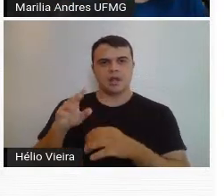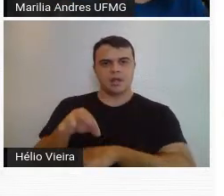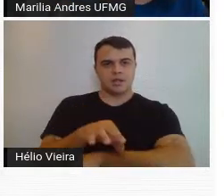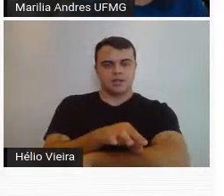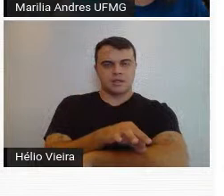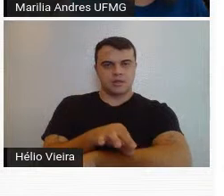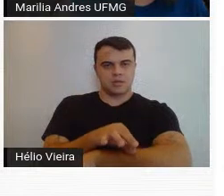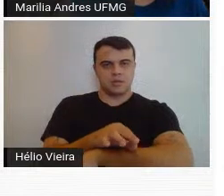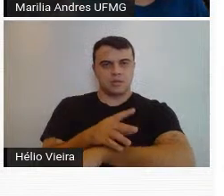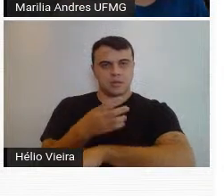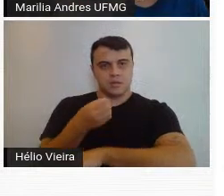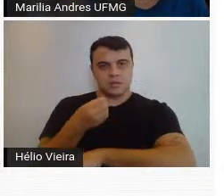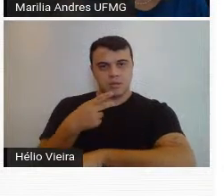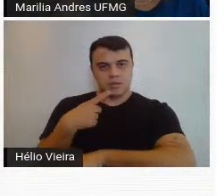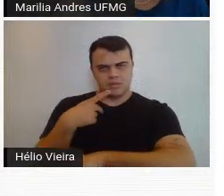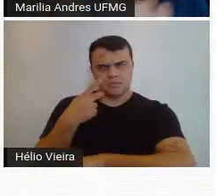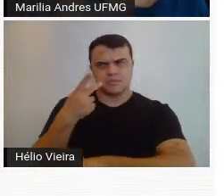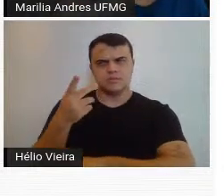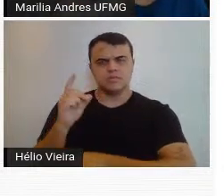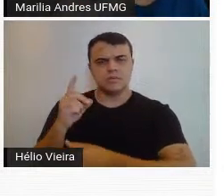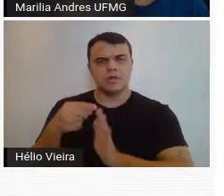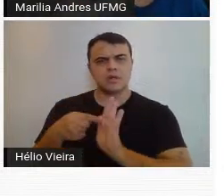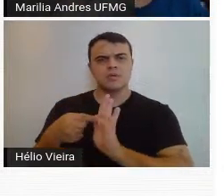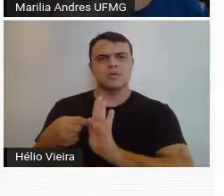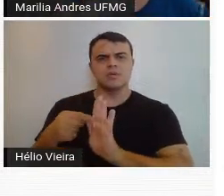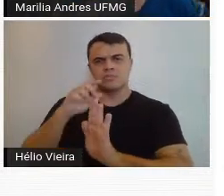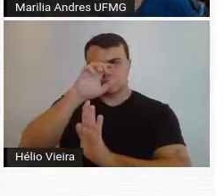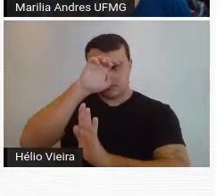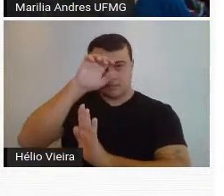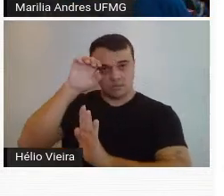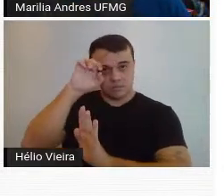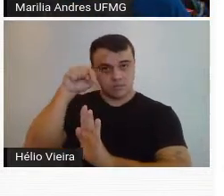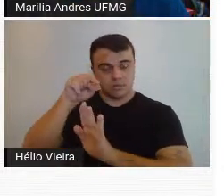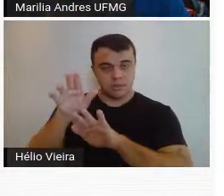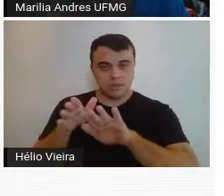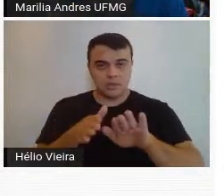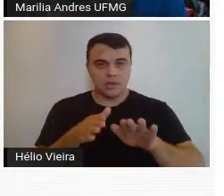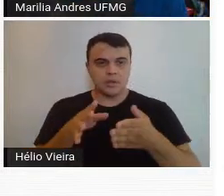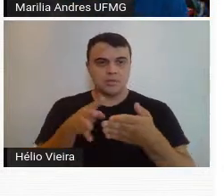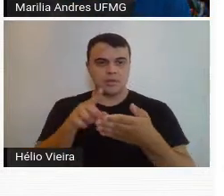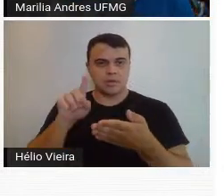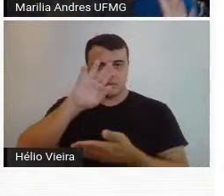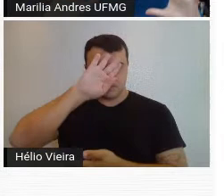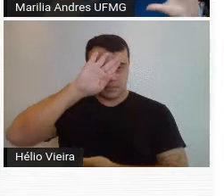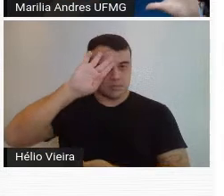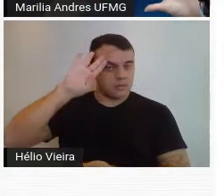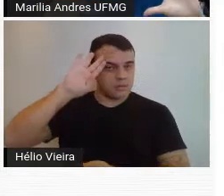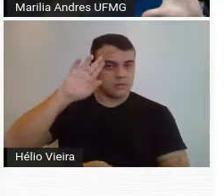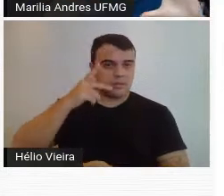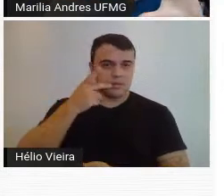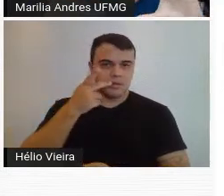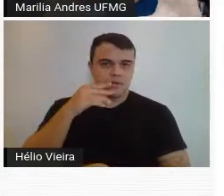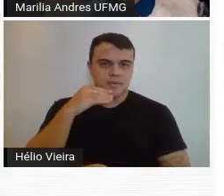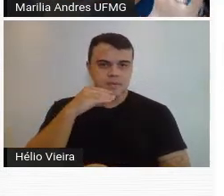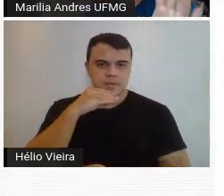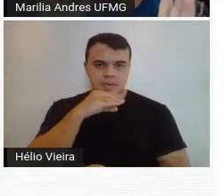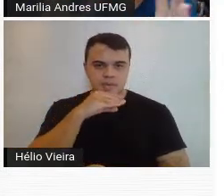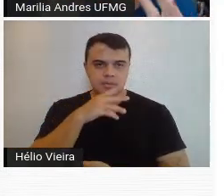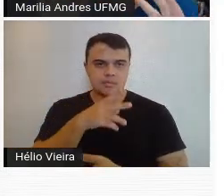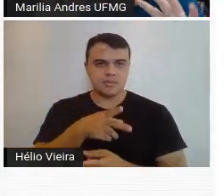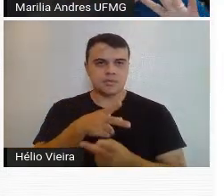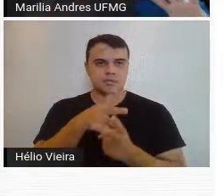Foi um grande muralista também. Aqui a pintura dele está no Museu de Arte da Pampulha, que a gente pode perceber também